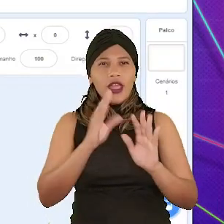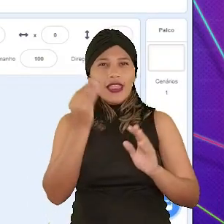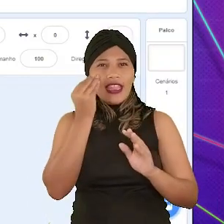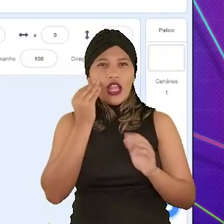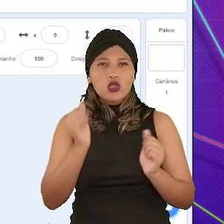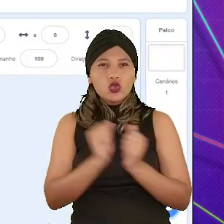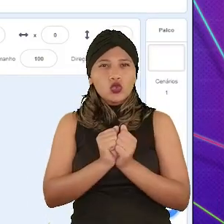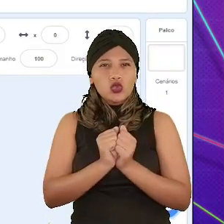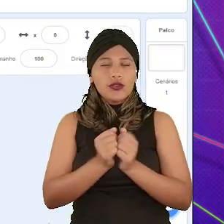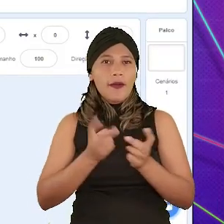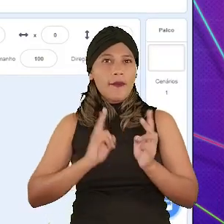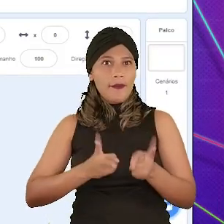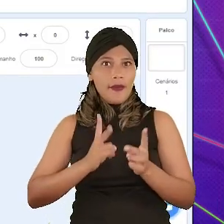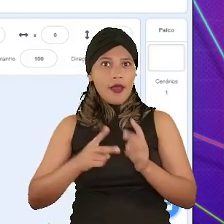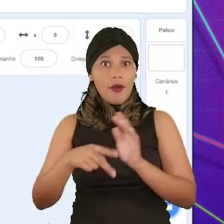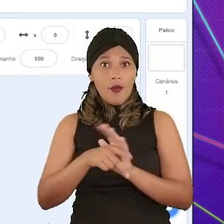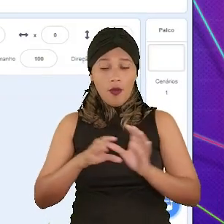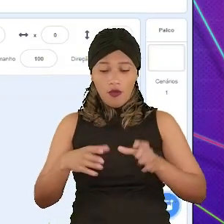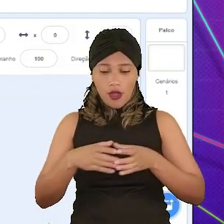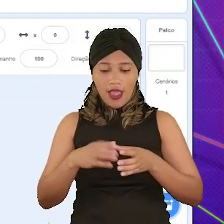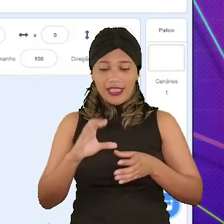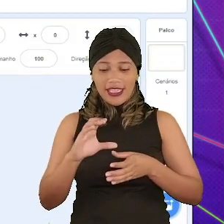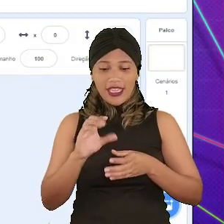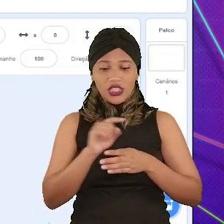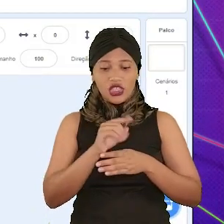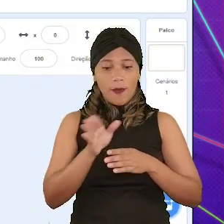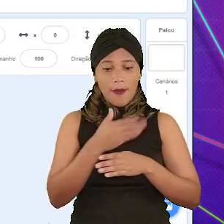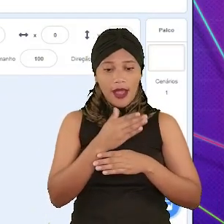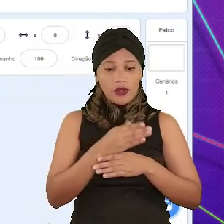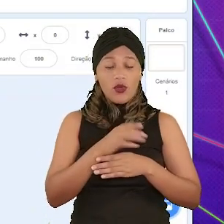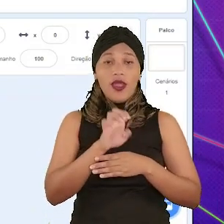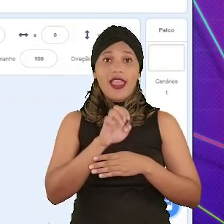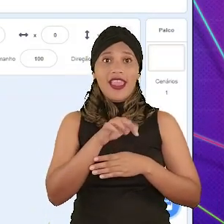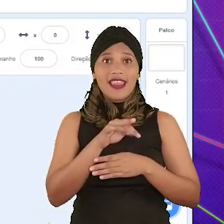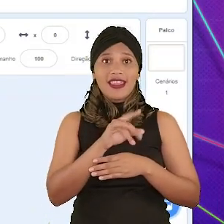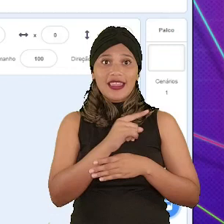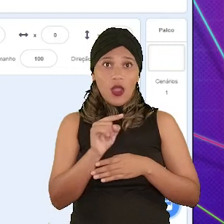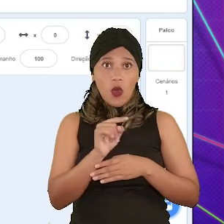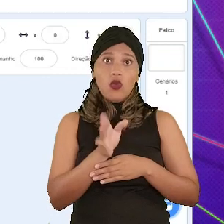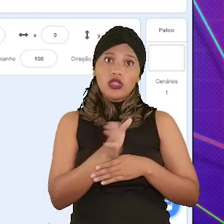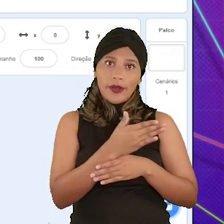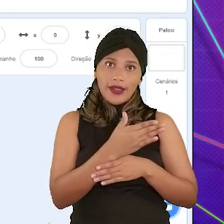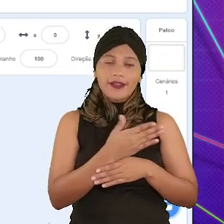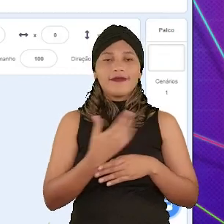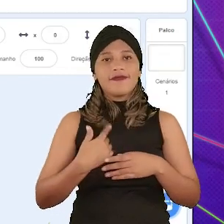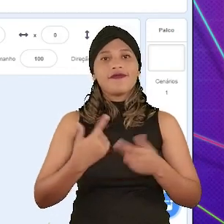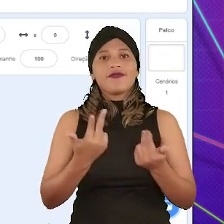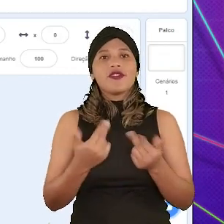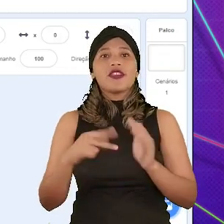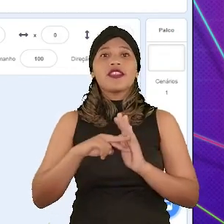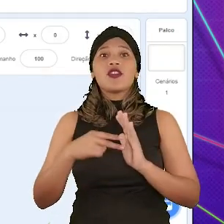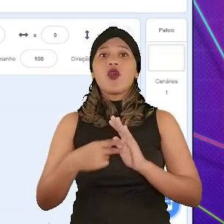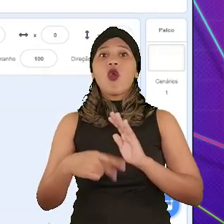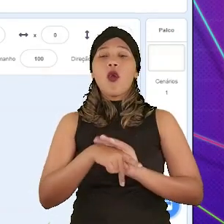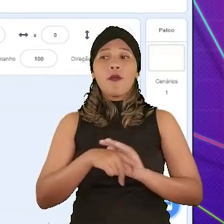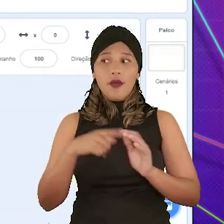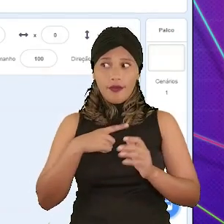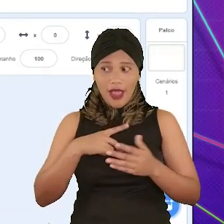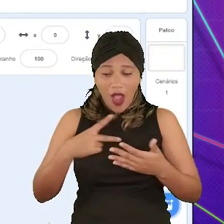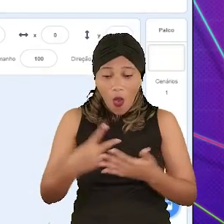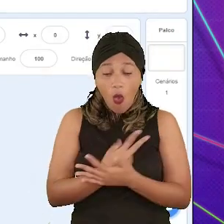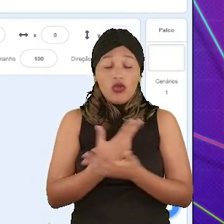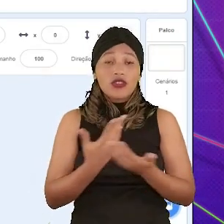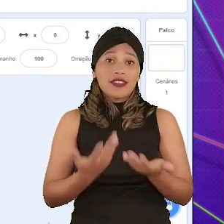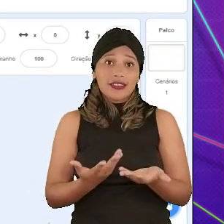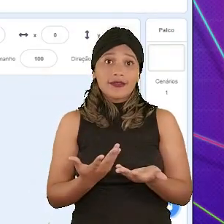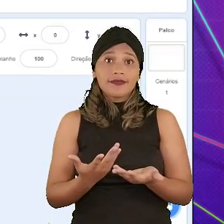vamos juntar ele com um outro bloco da mesma família, que é o C espaço, então espaço. Esse bloco também diz respeito de uma